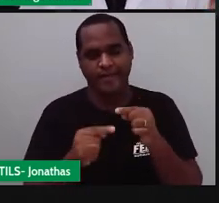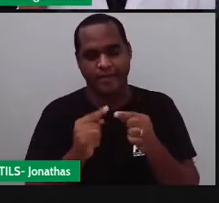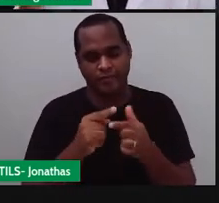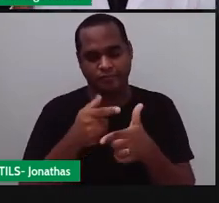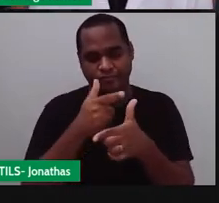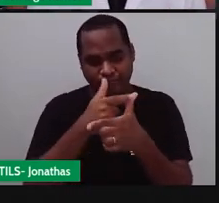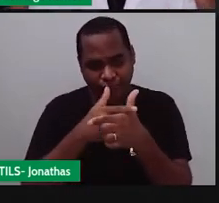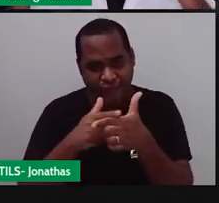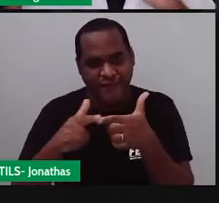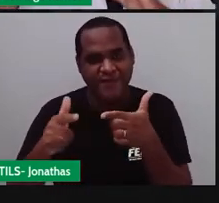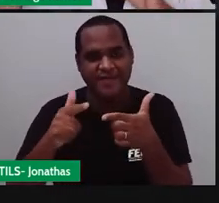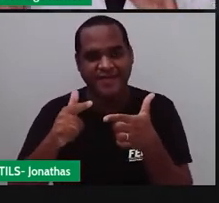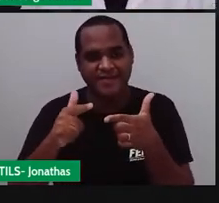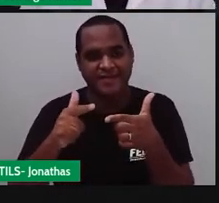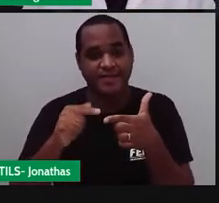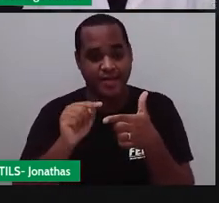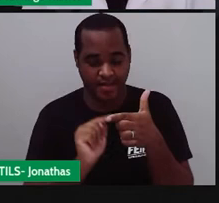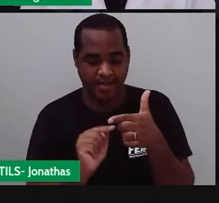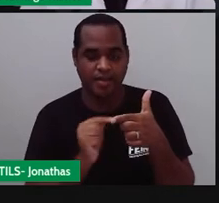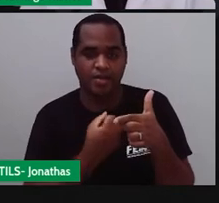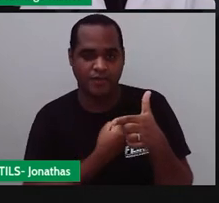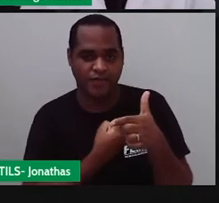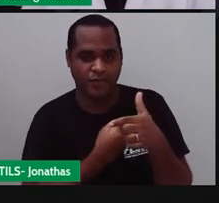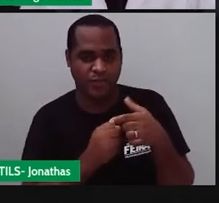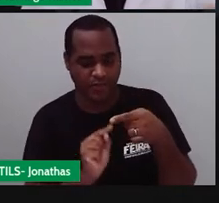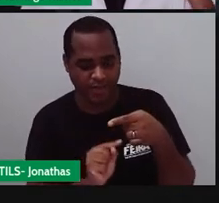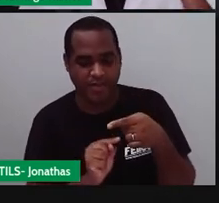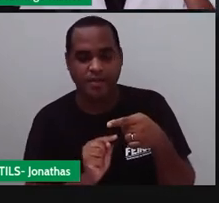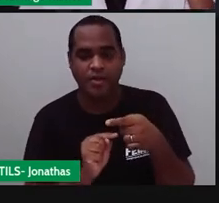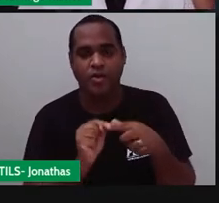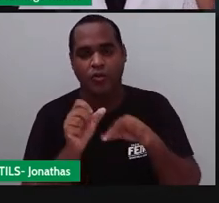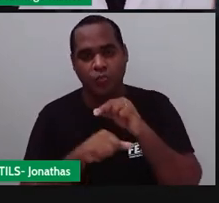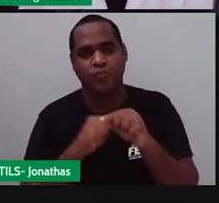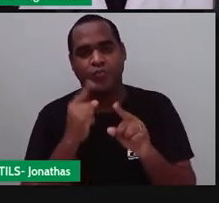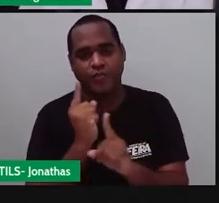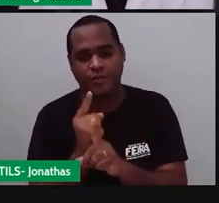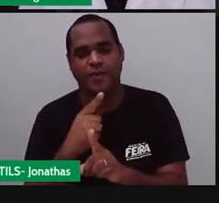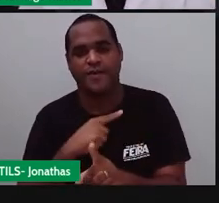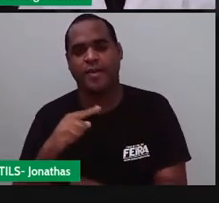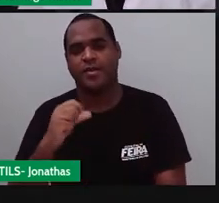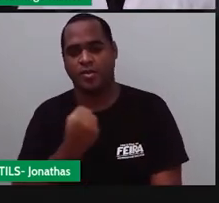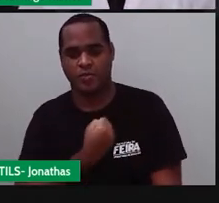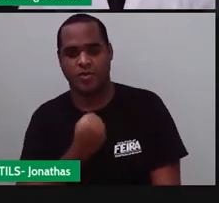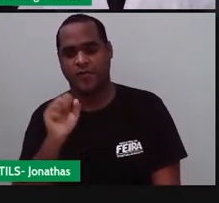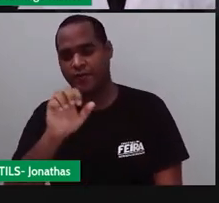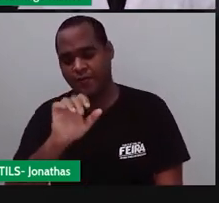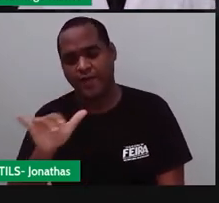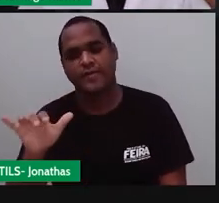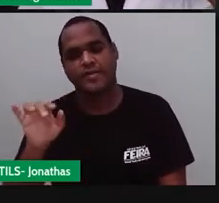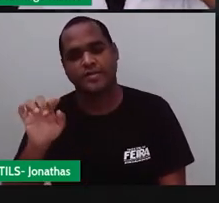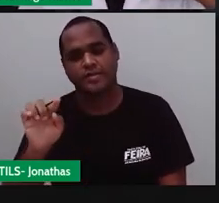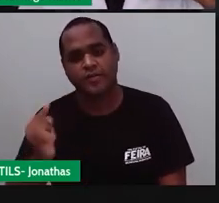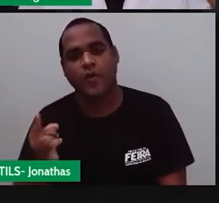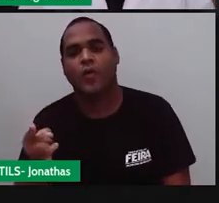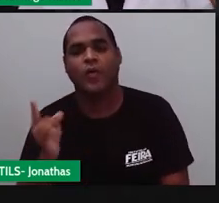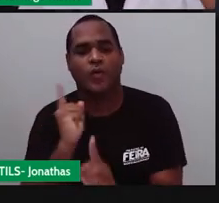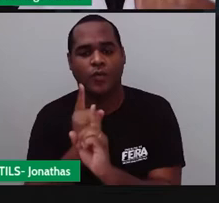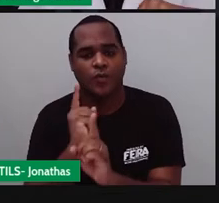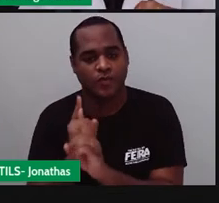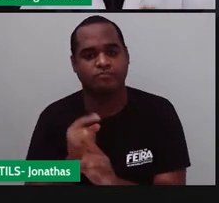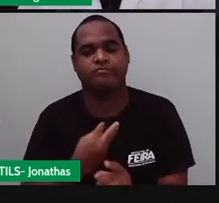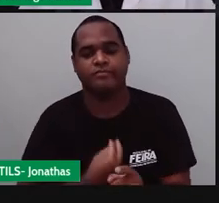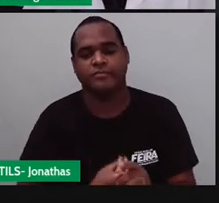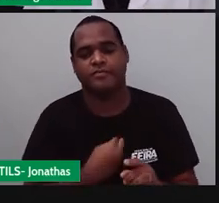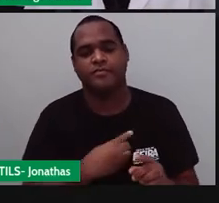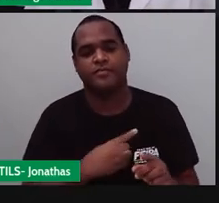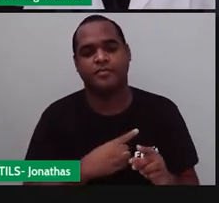A gente encontra o número escrito com vírgula. Então, se a gente pegar ali o 3 em cima dividir o 10 embaixo que você já